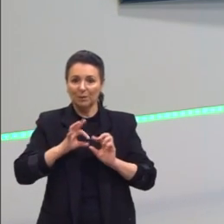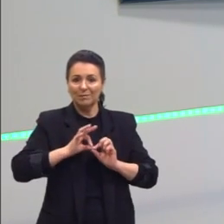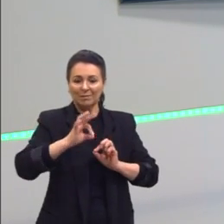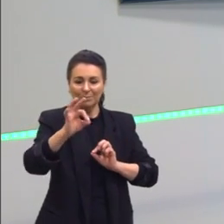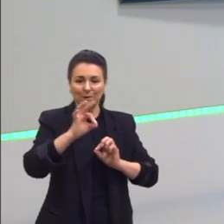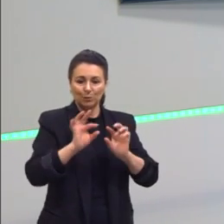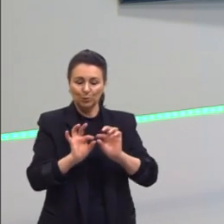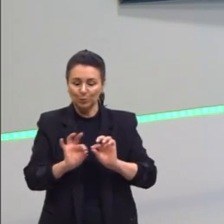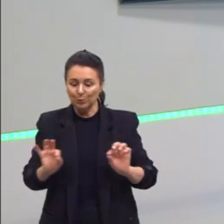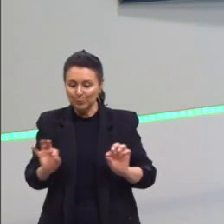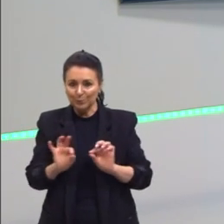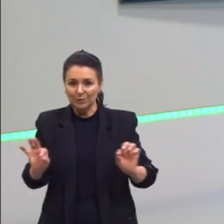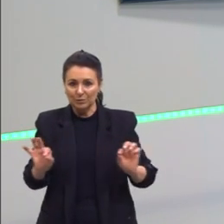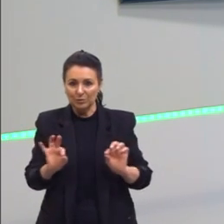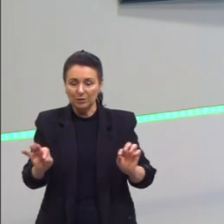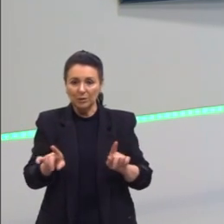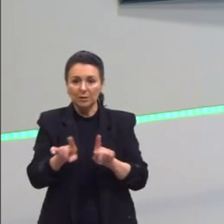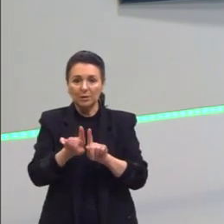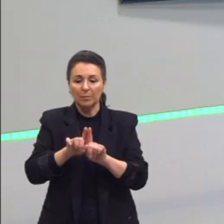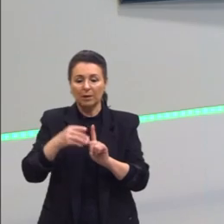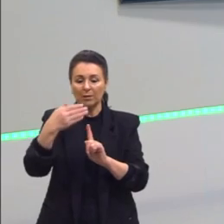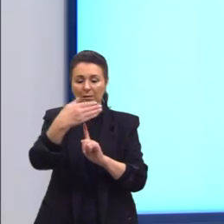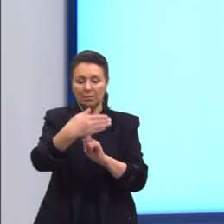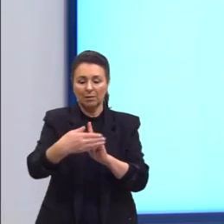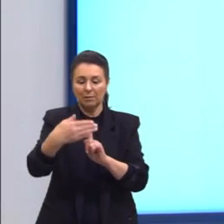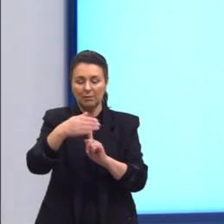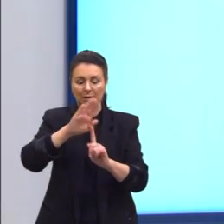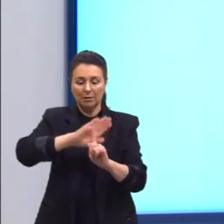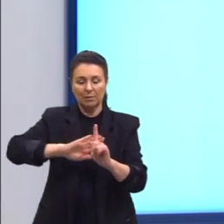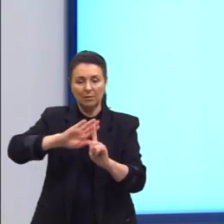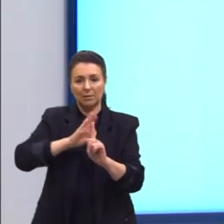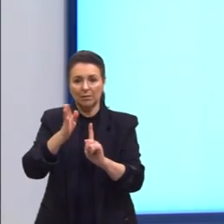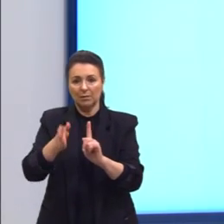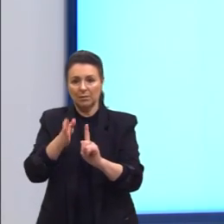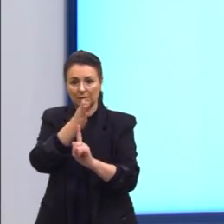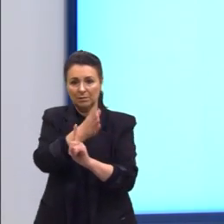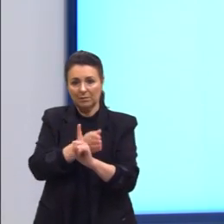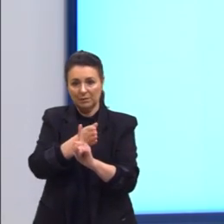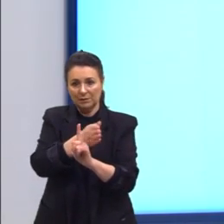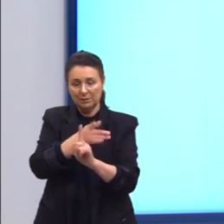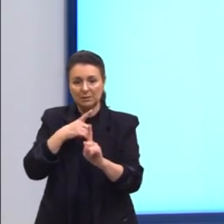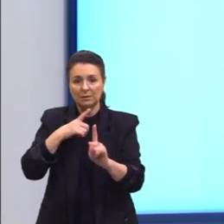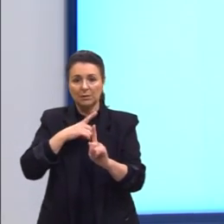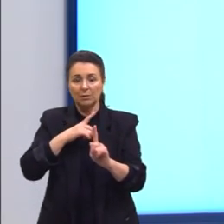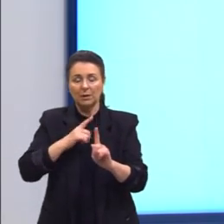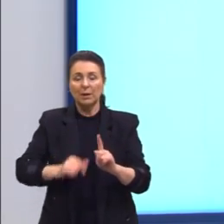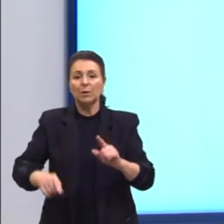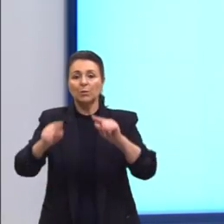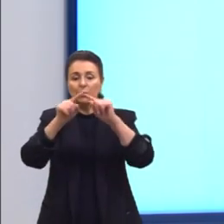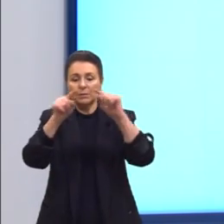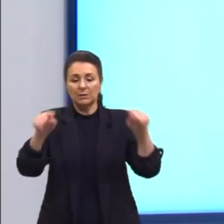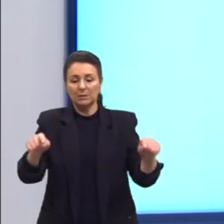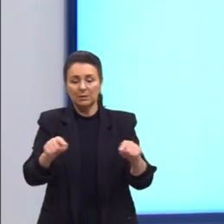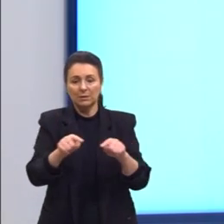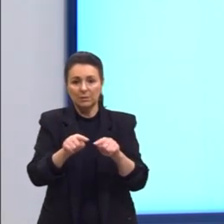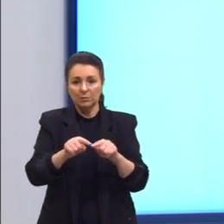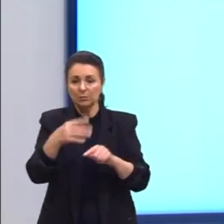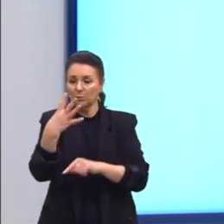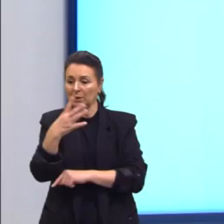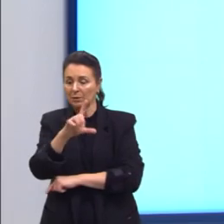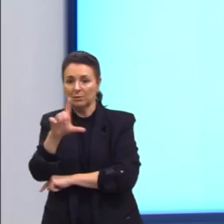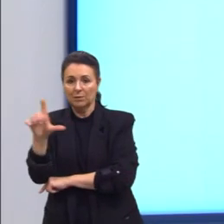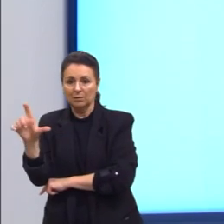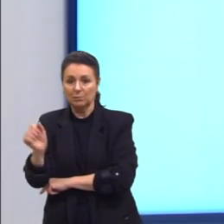ou, então, até as faces, que aqui seriam, então, triângulos equiláteros. Então, nós temos quatro faces,